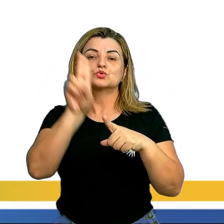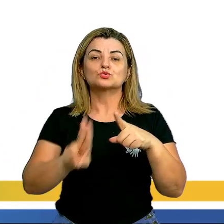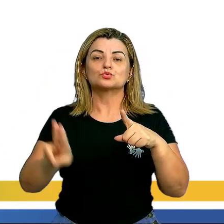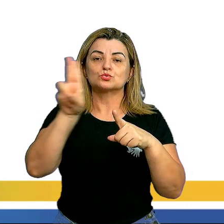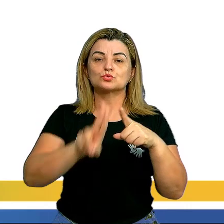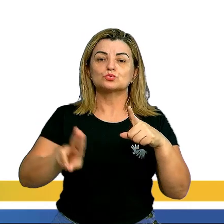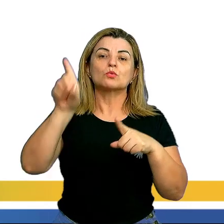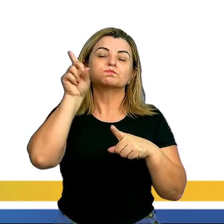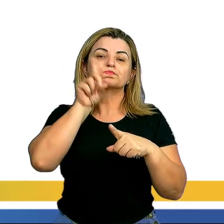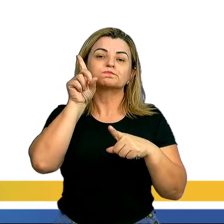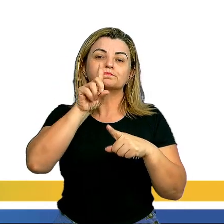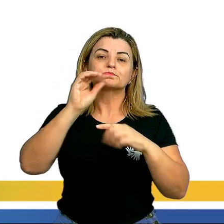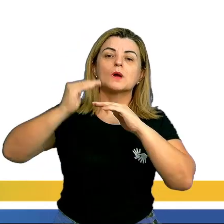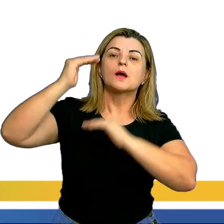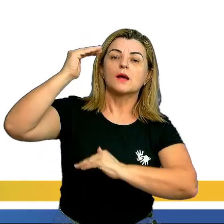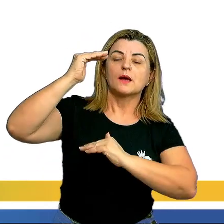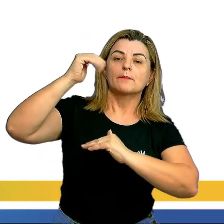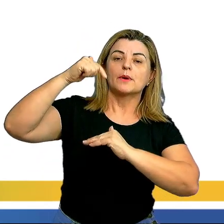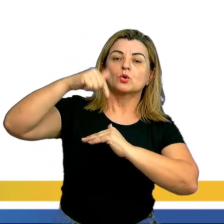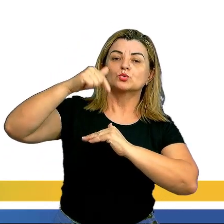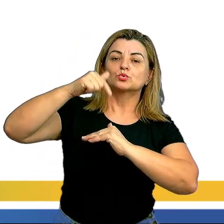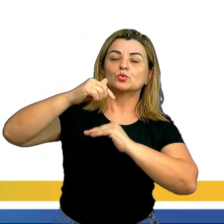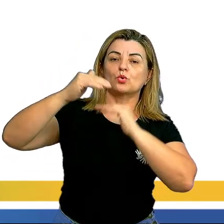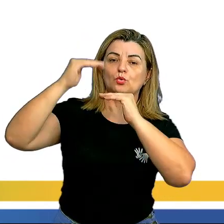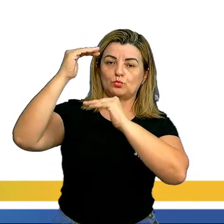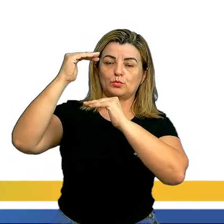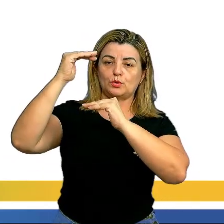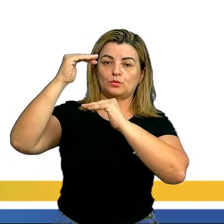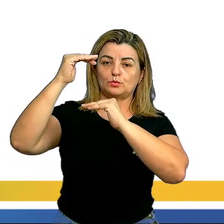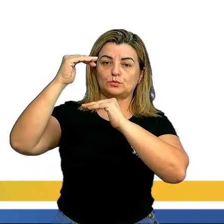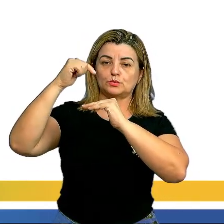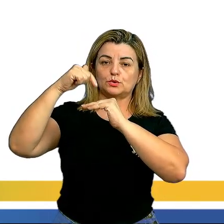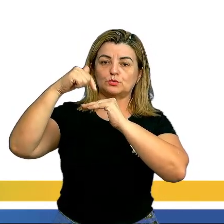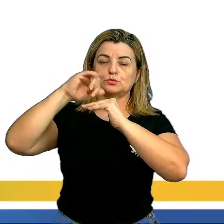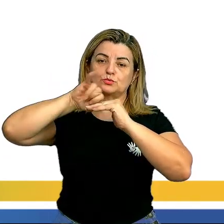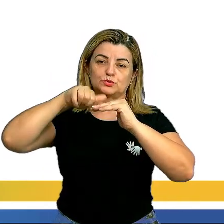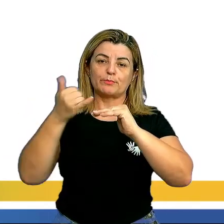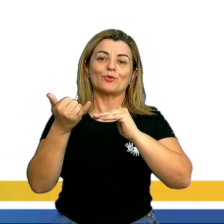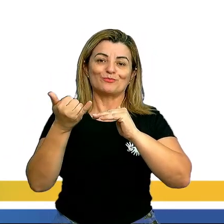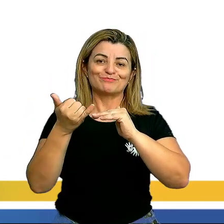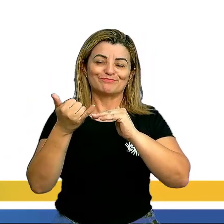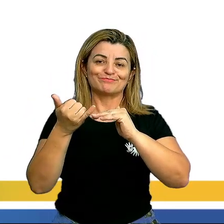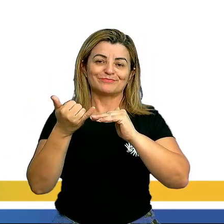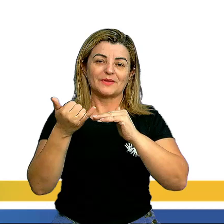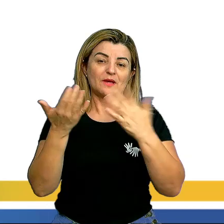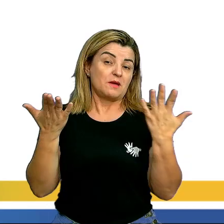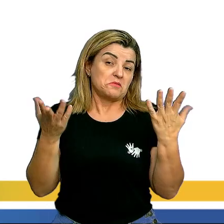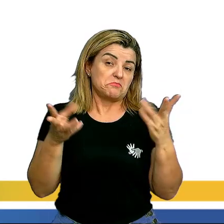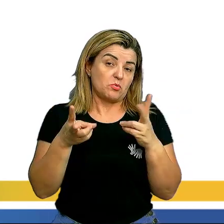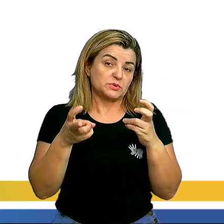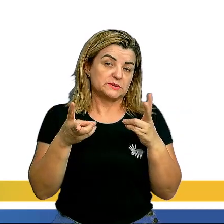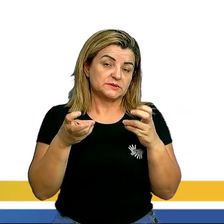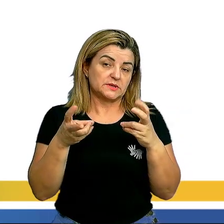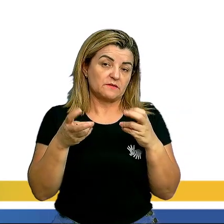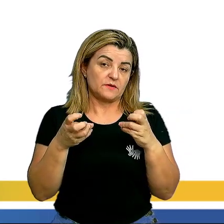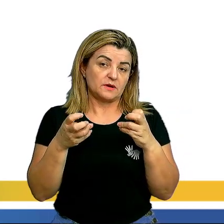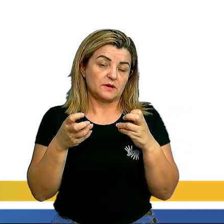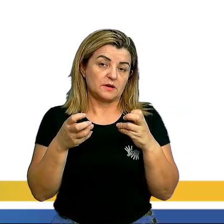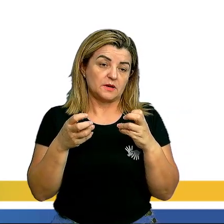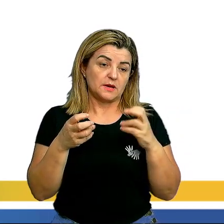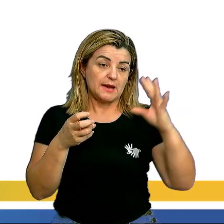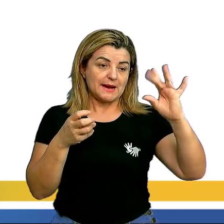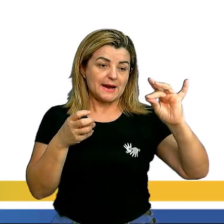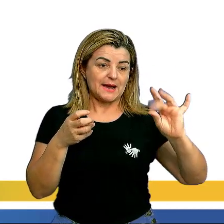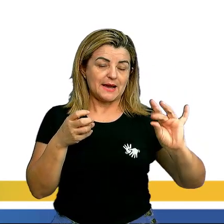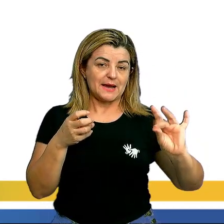nos Estados Unidos é maior que o número de internautas no Japão. Então, observe aí que cada uma das